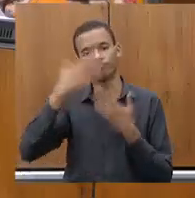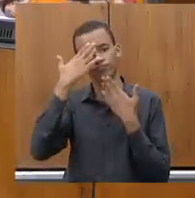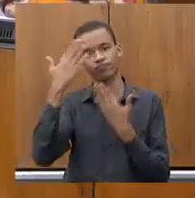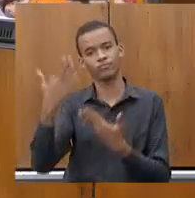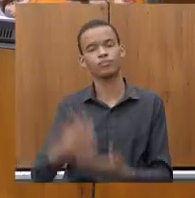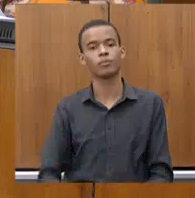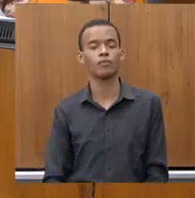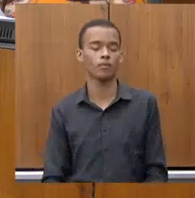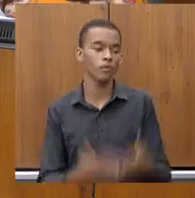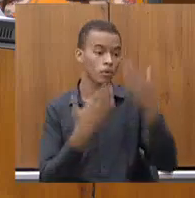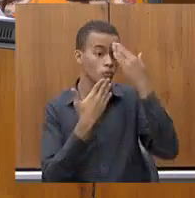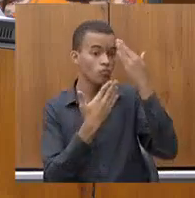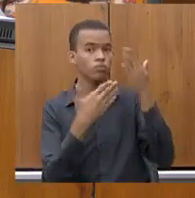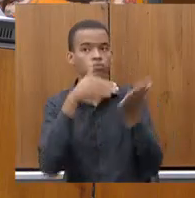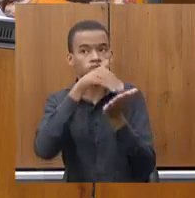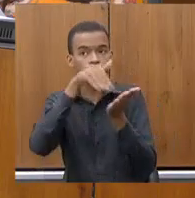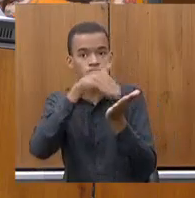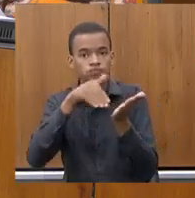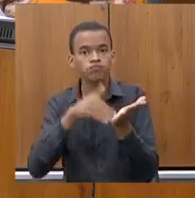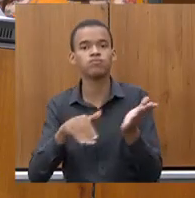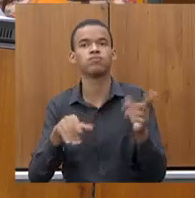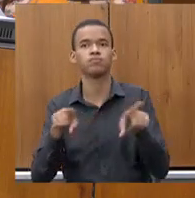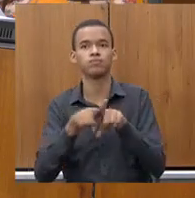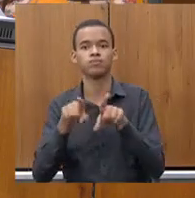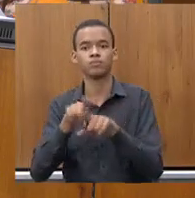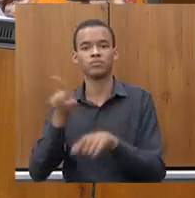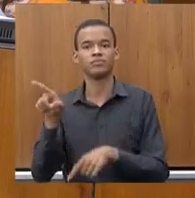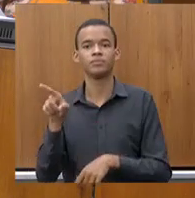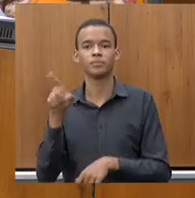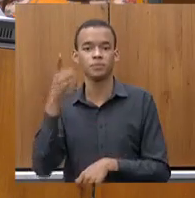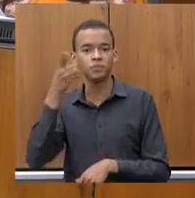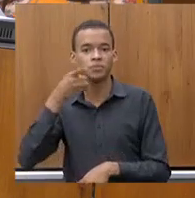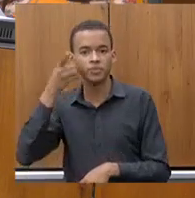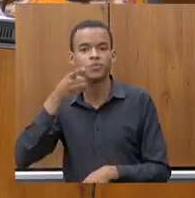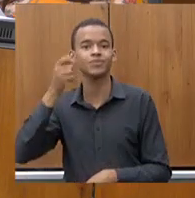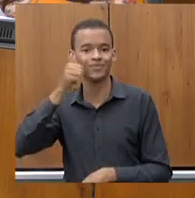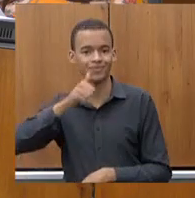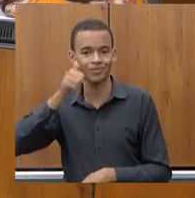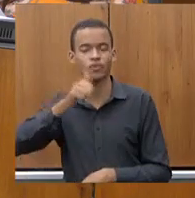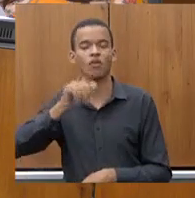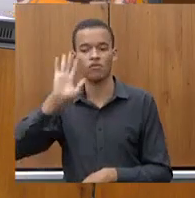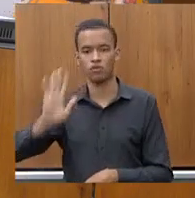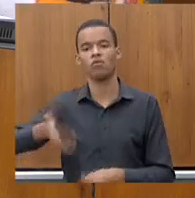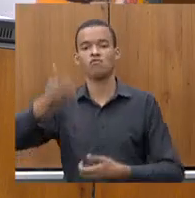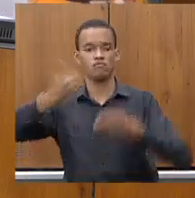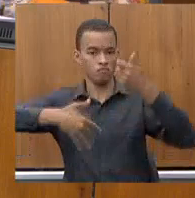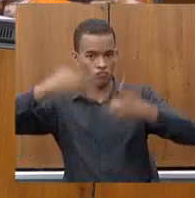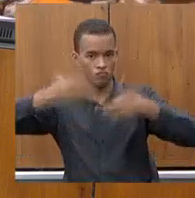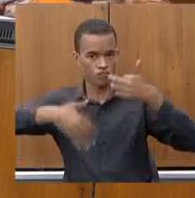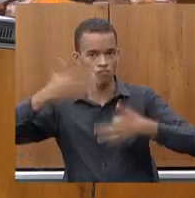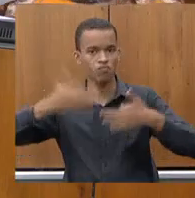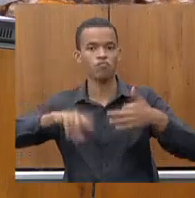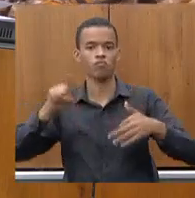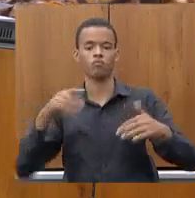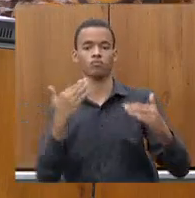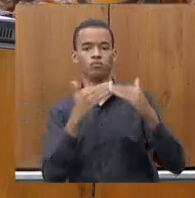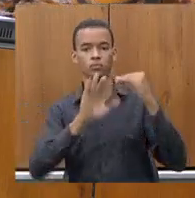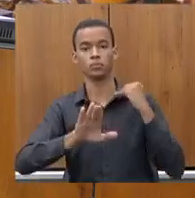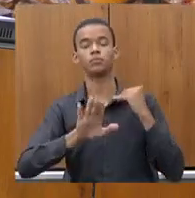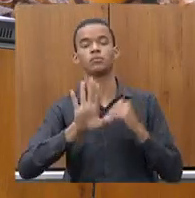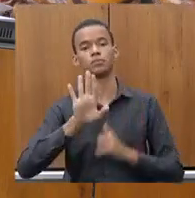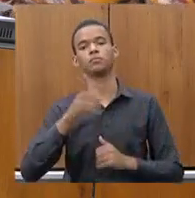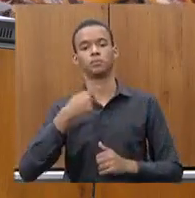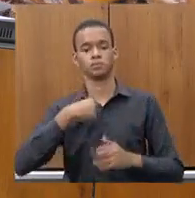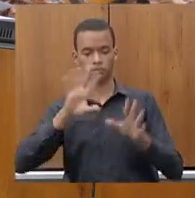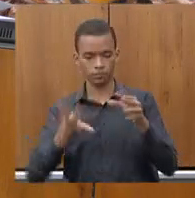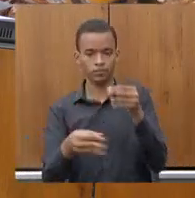Obrigado, secretário. Como a deputada Beatriz Serqueira já manifestou o interesse em fazer a tréplica, eu vou aproveitar